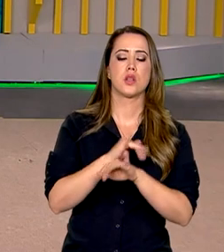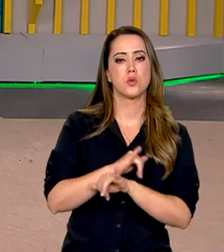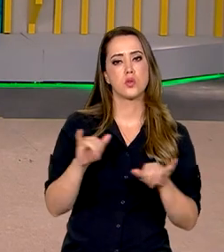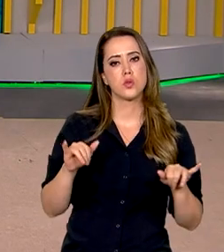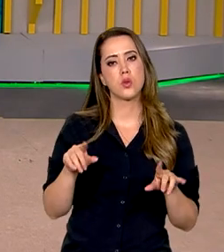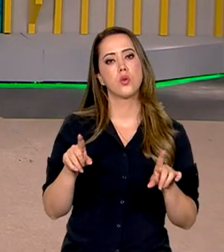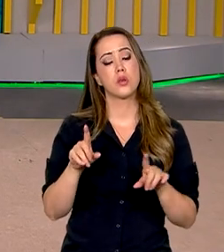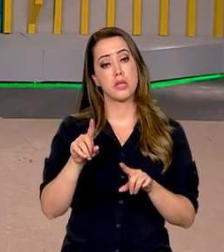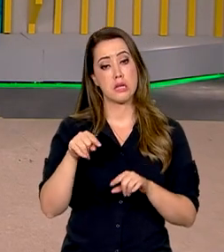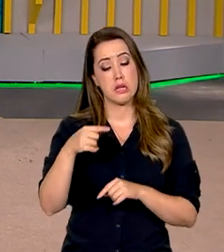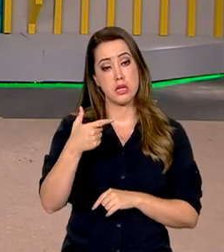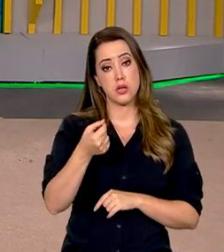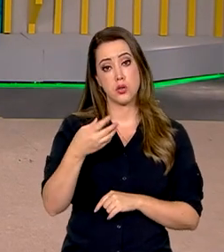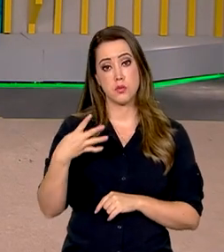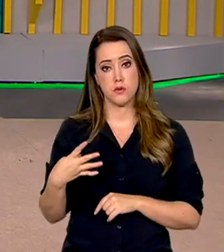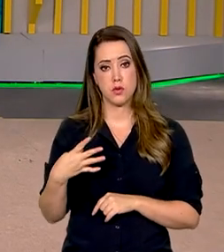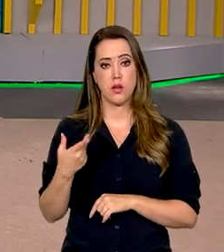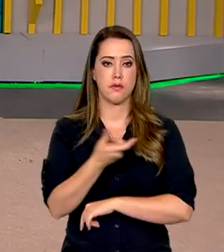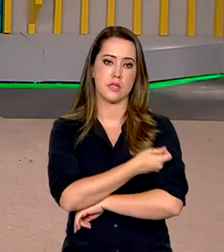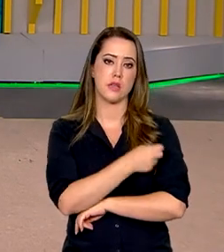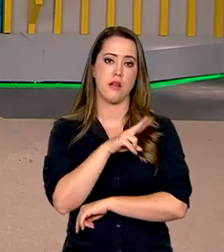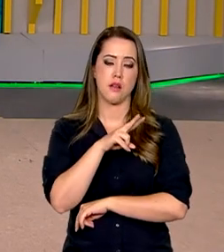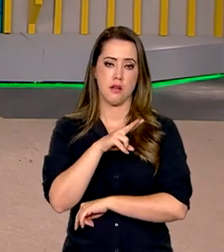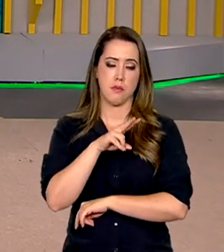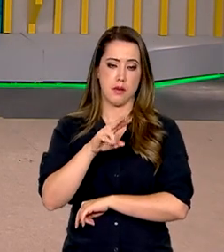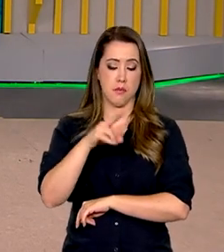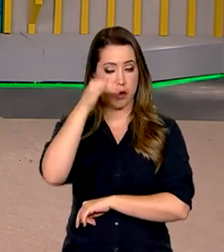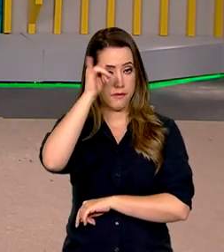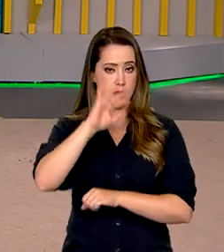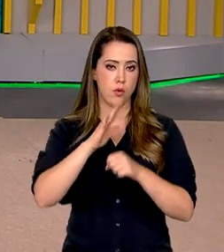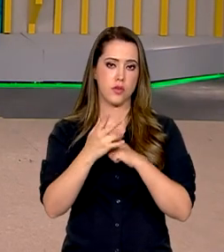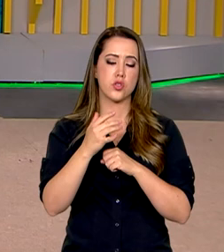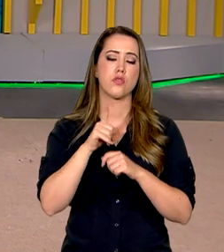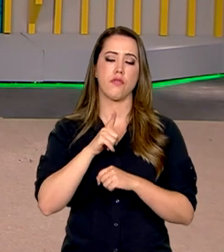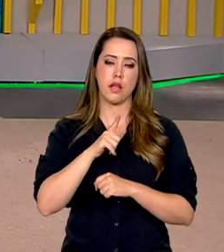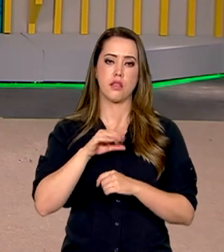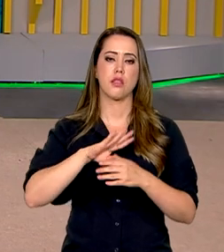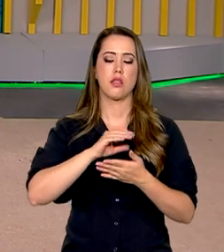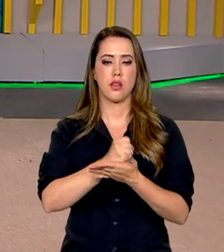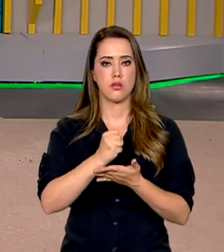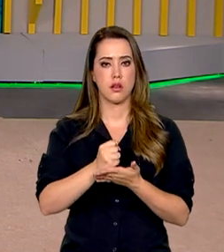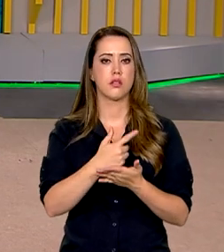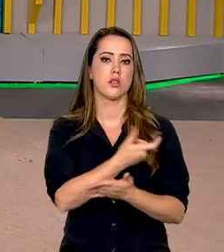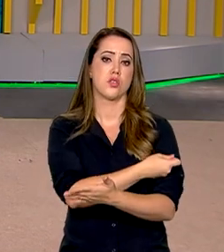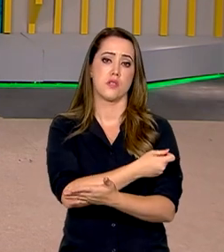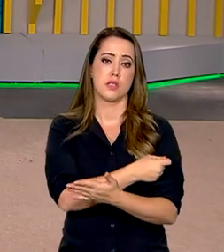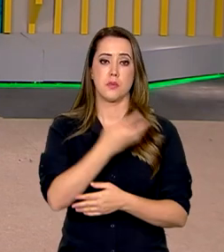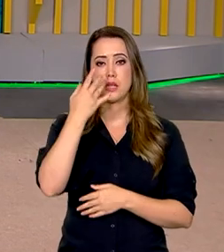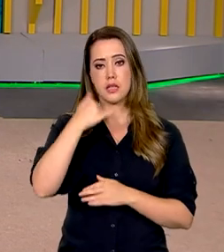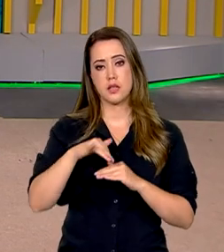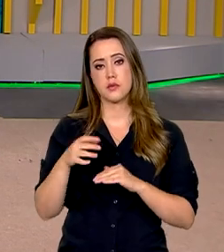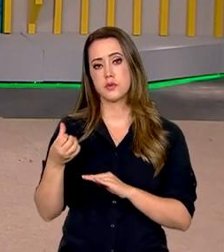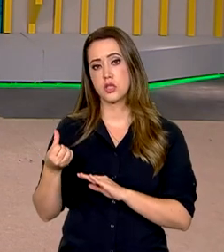anunciou, inclusive, que a partir de 2024, a vacina contra a Covid será incluída no calendário nacional de vacinação para crianças